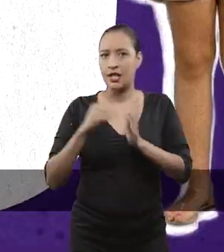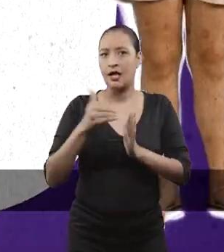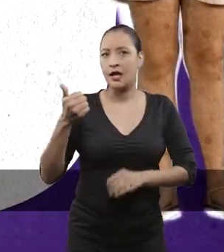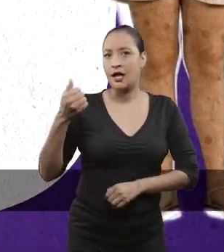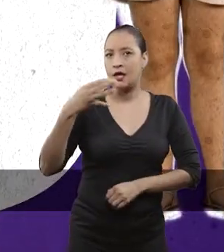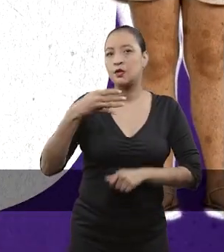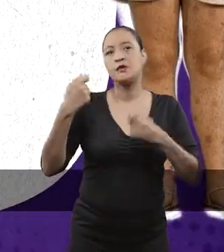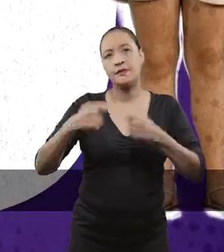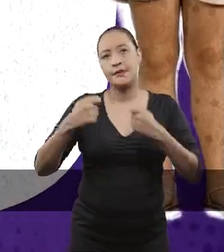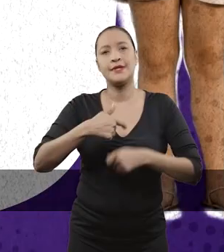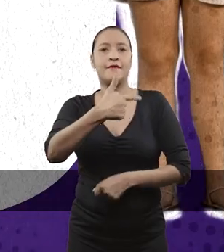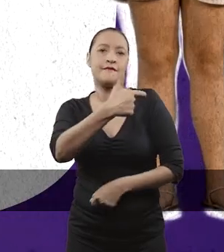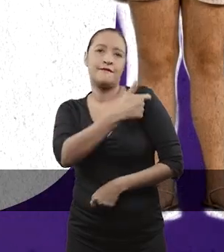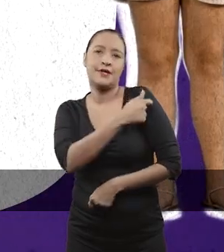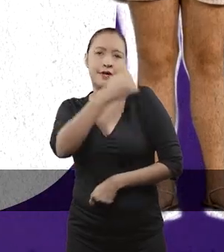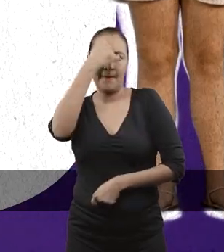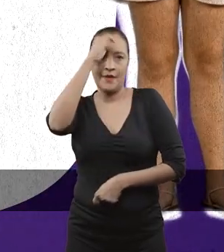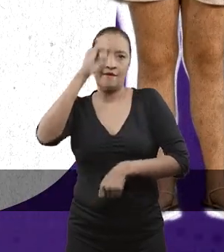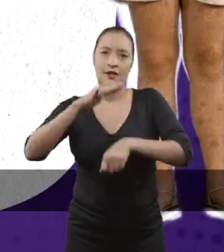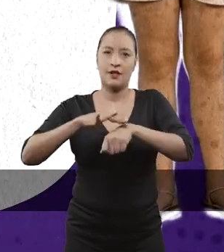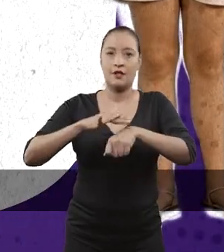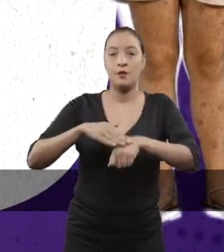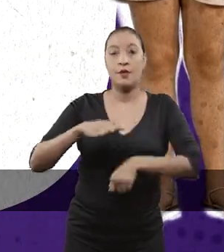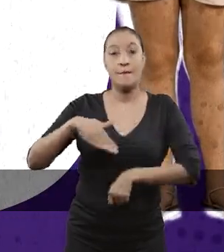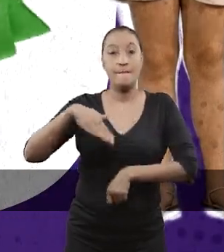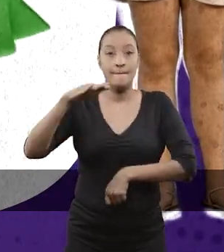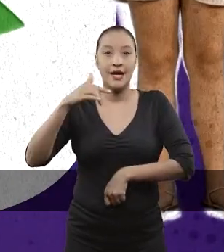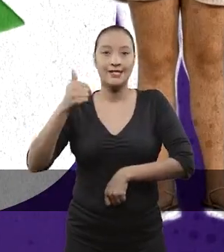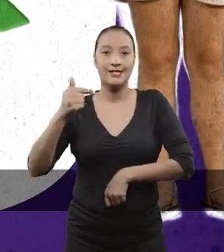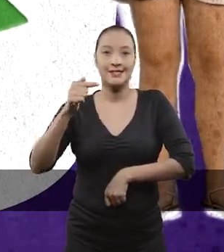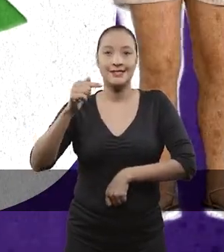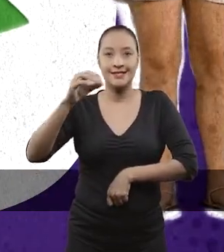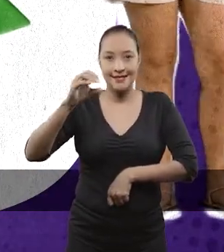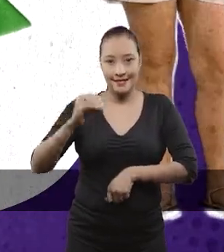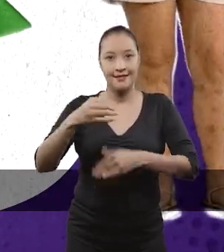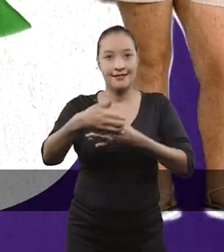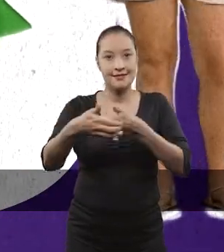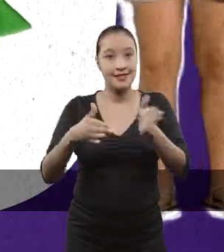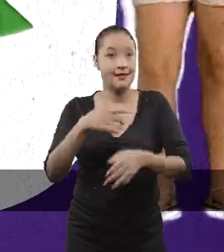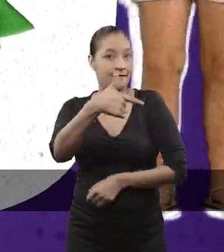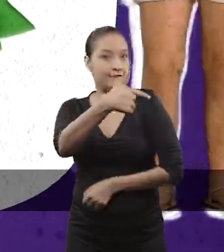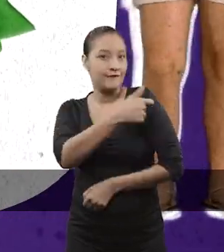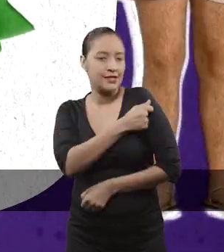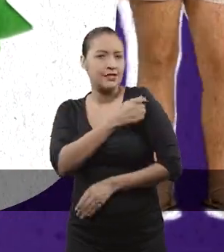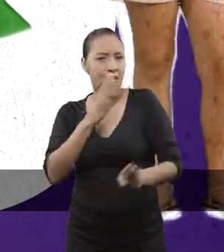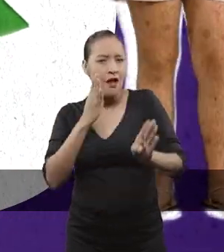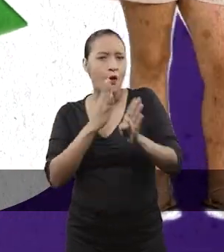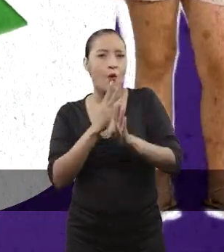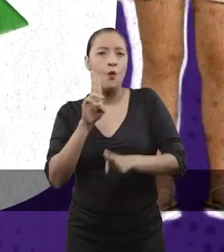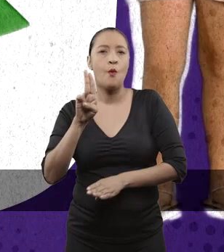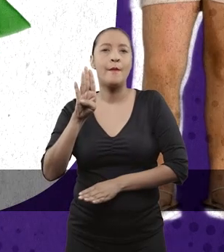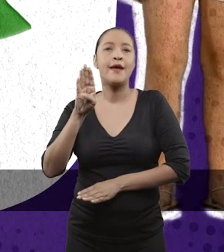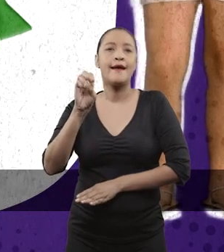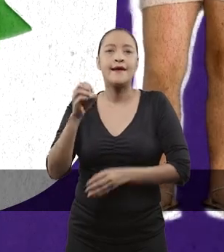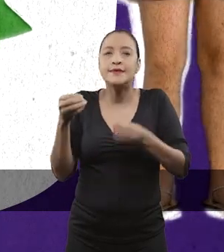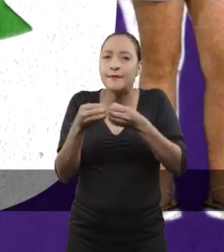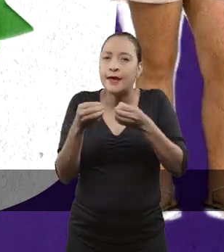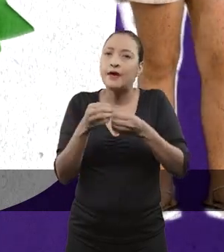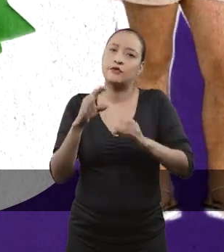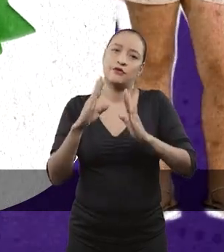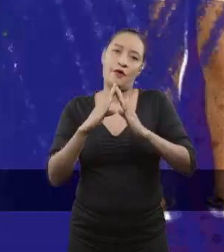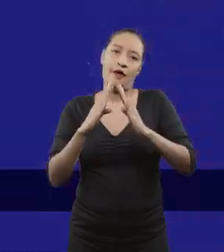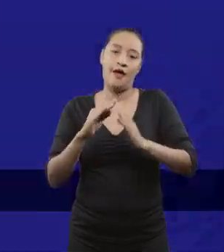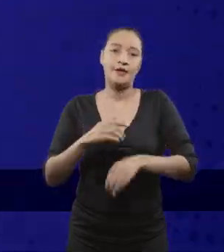Crianças de 0 a 14 anos devem ser vacinadas para ficarem livres de doenças. São mais de 170 salas de vacina.